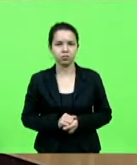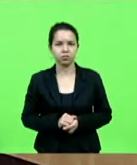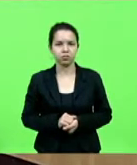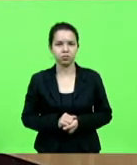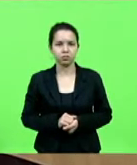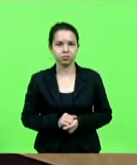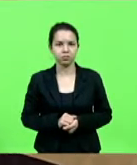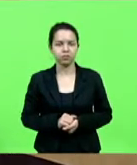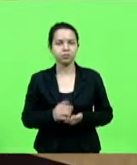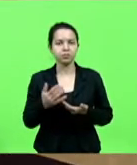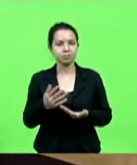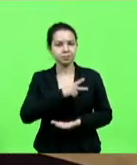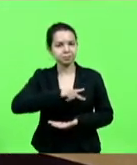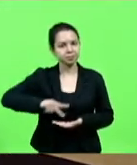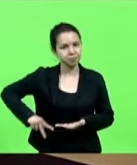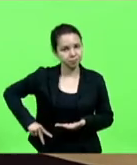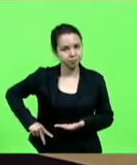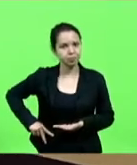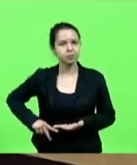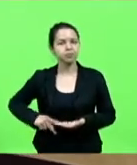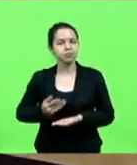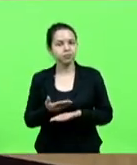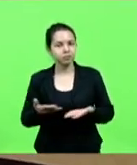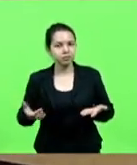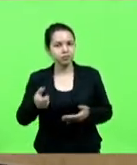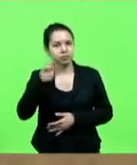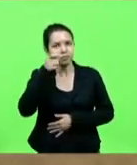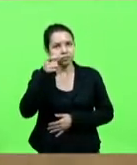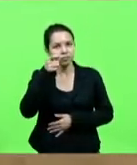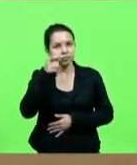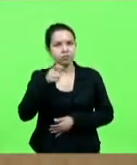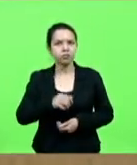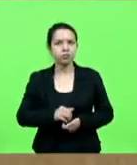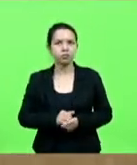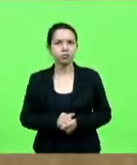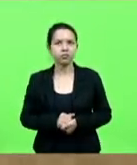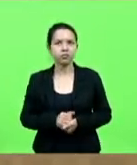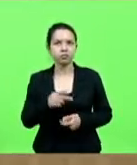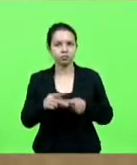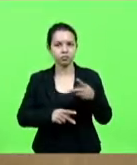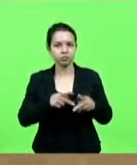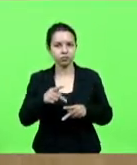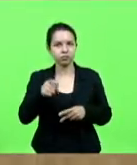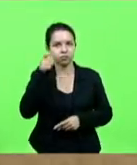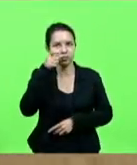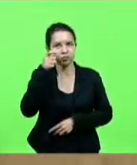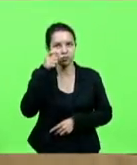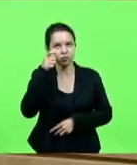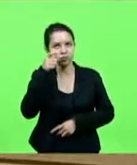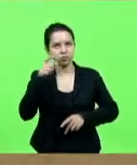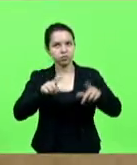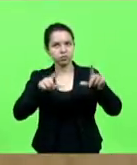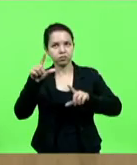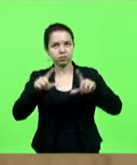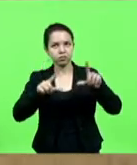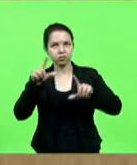senhor presidente, senhoras e senhores que nos acompanham, público que nos assiste pela TV, pela rádio,